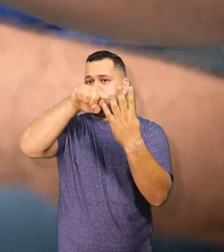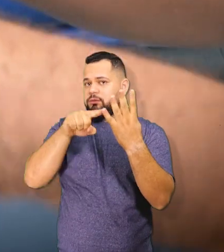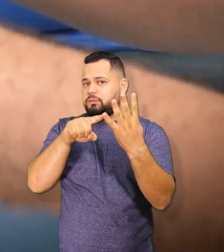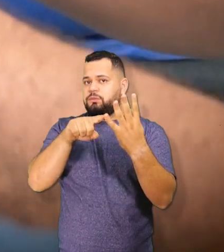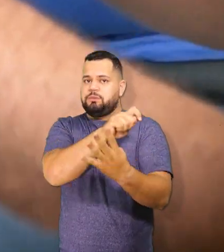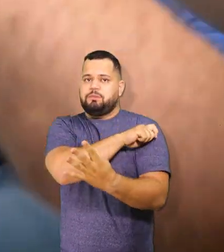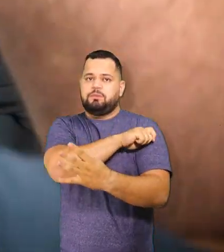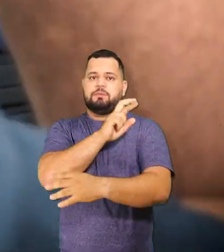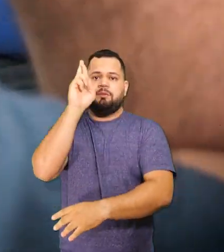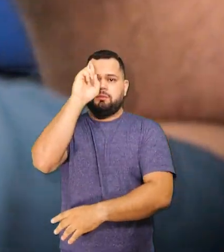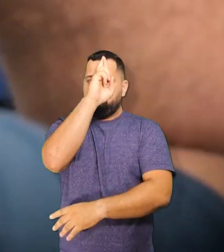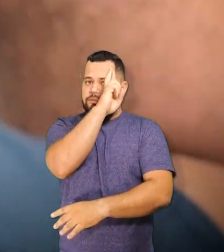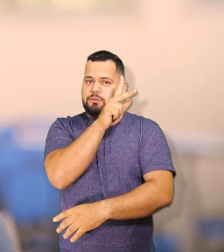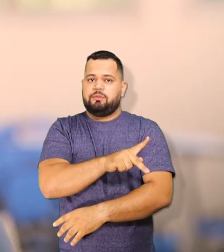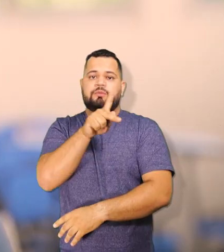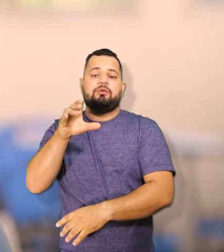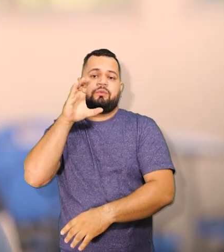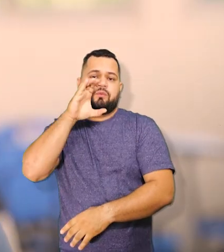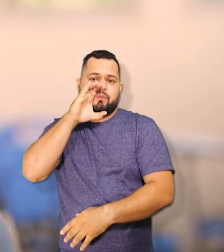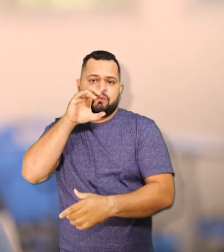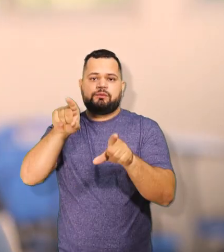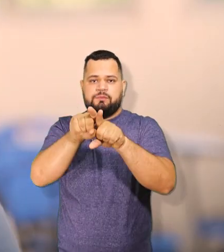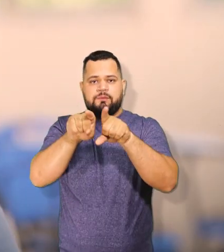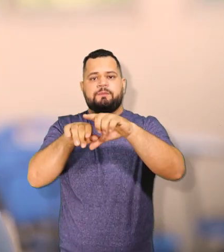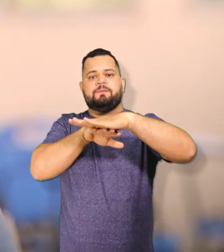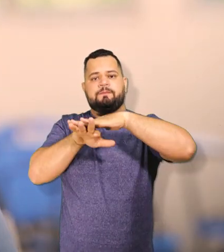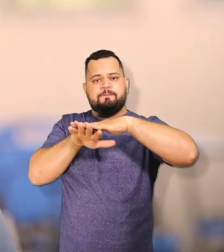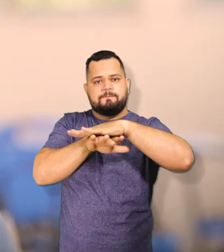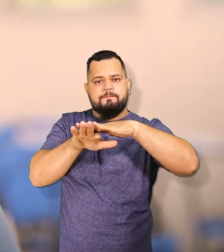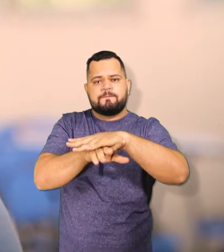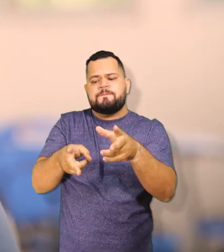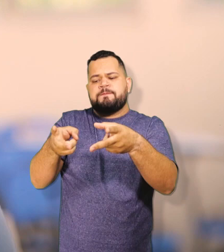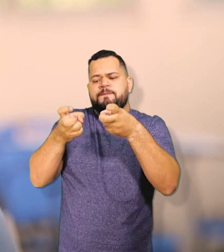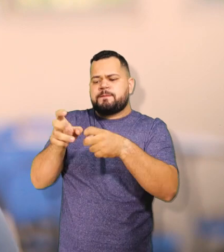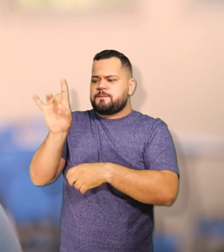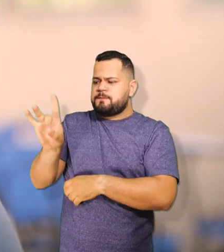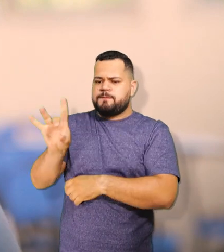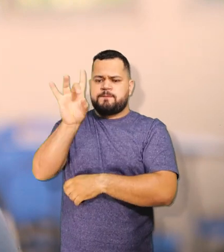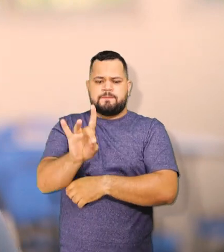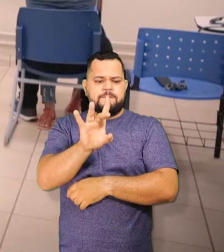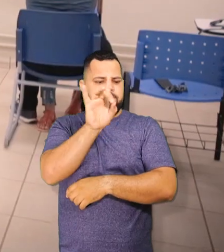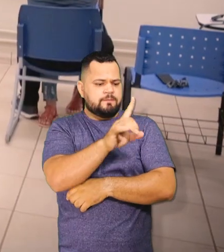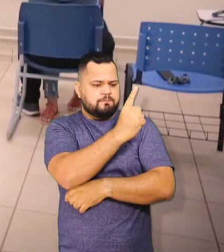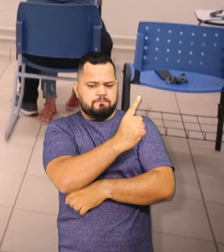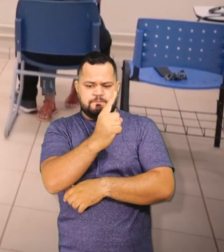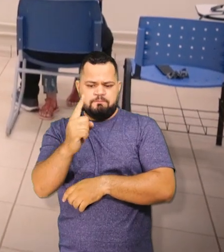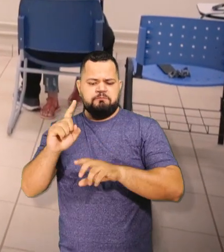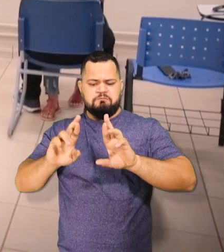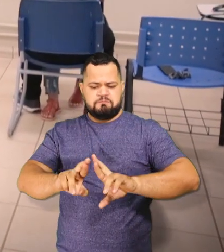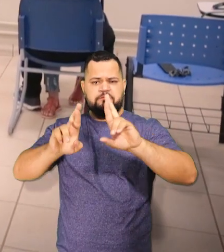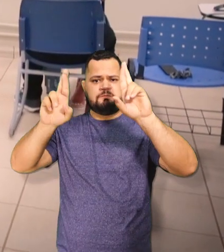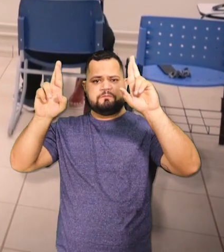História, com a professora Vivian também. Nós estamos trabalhando lá. E a gente percebe que cada um tem uma especificidade